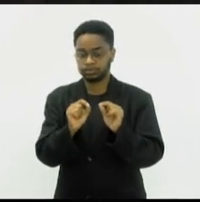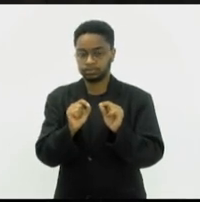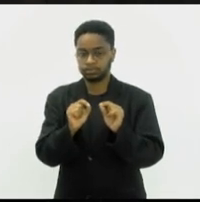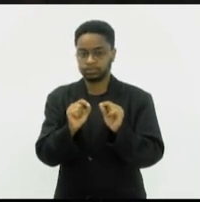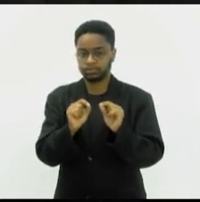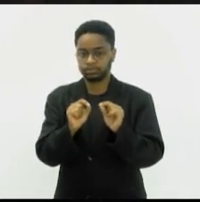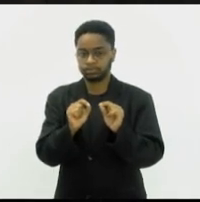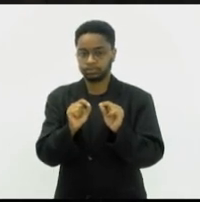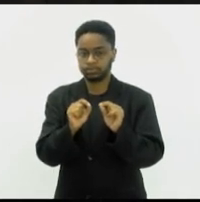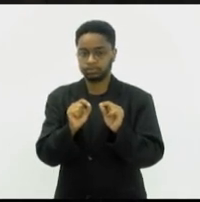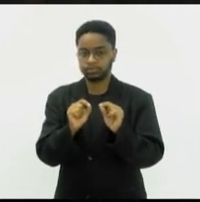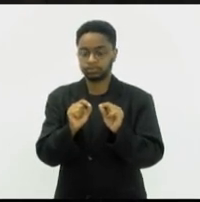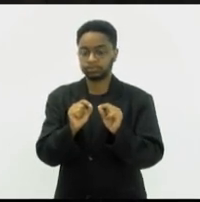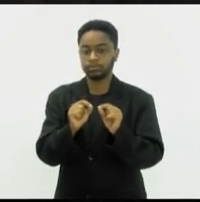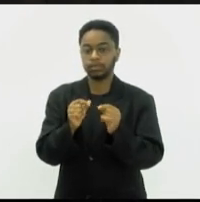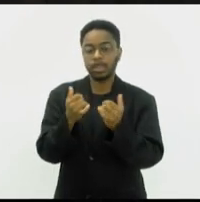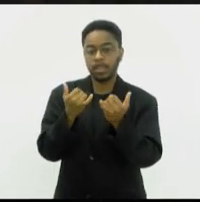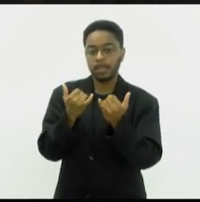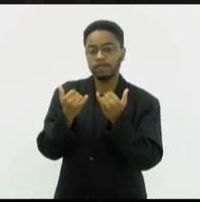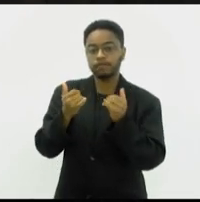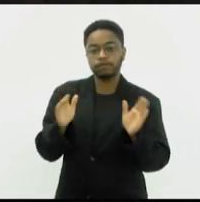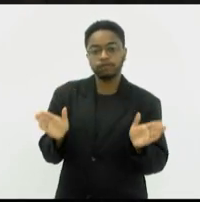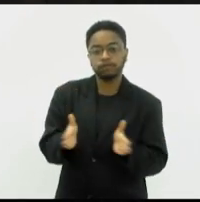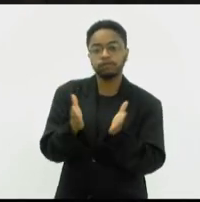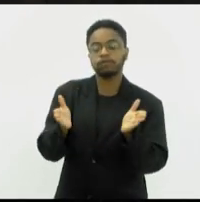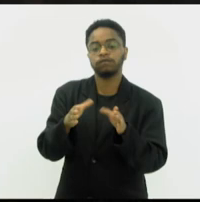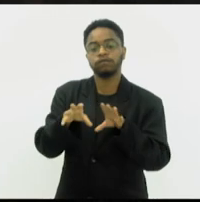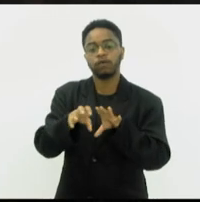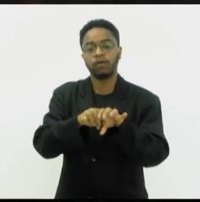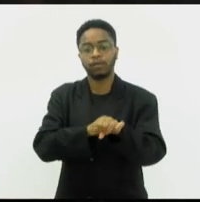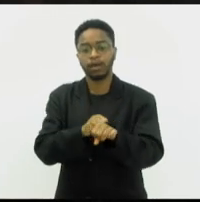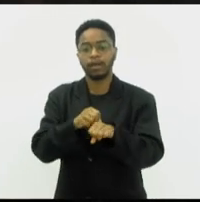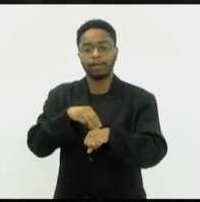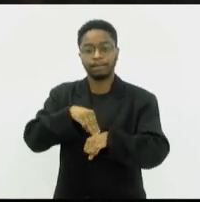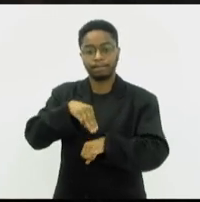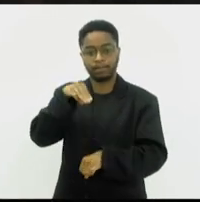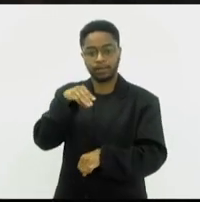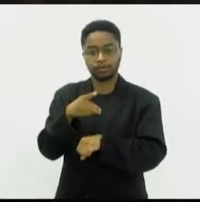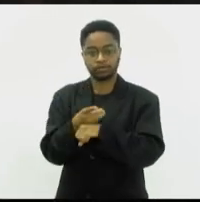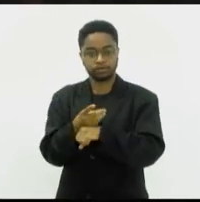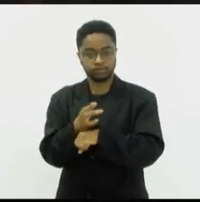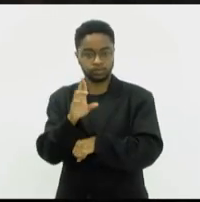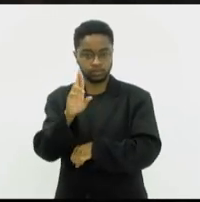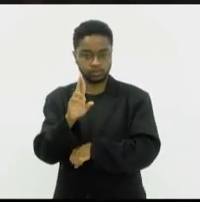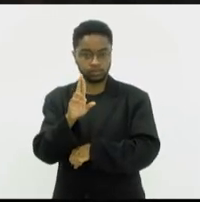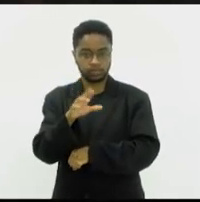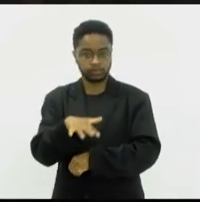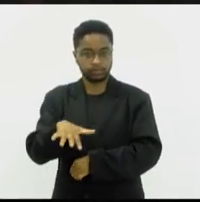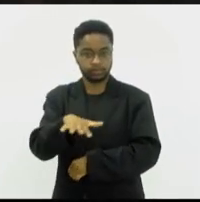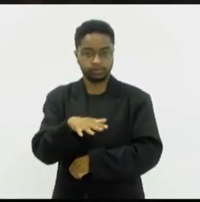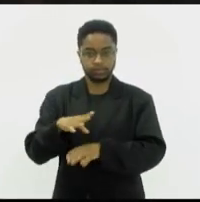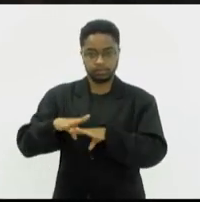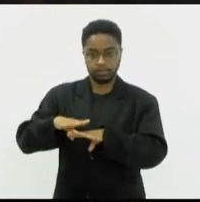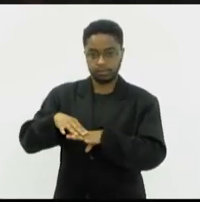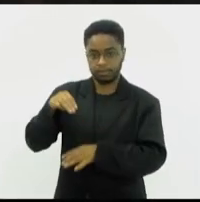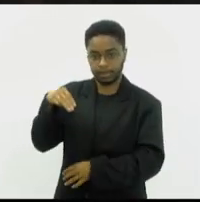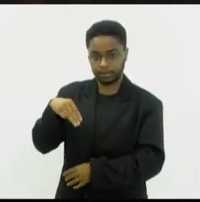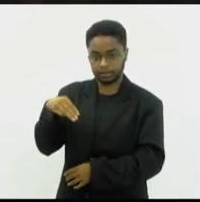academia e formar pela academia mestres e doutores em matemática,